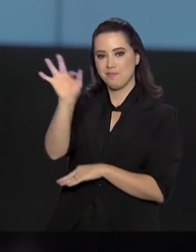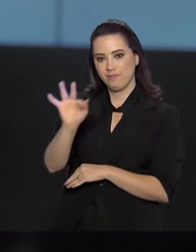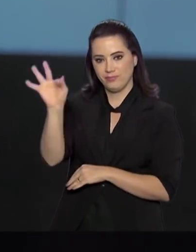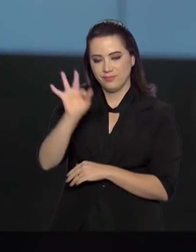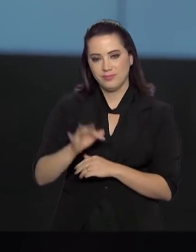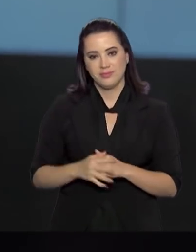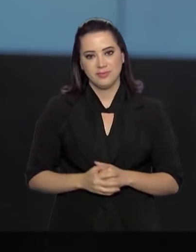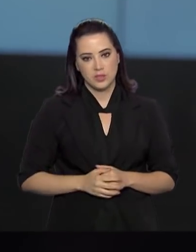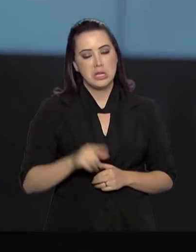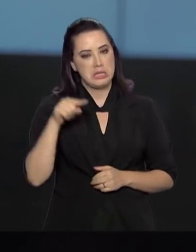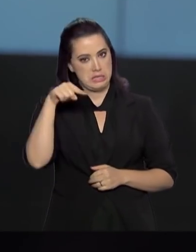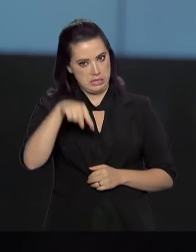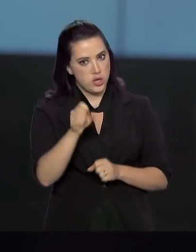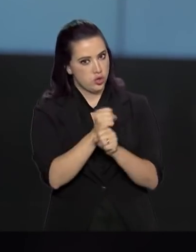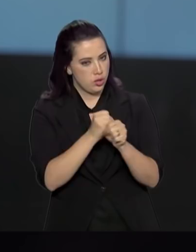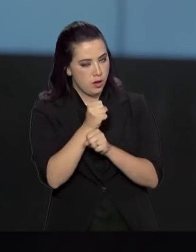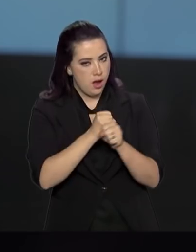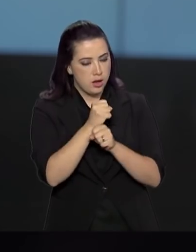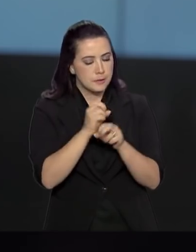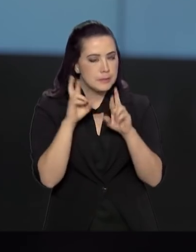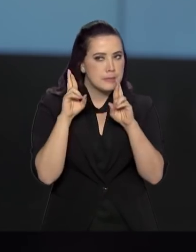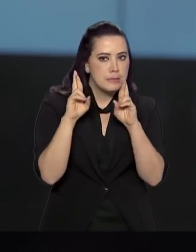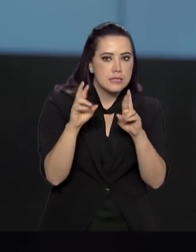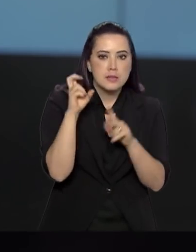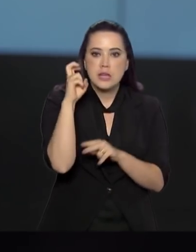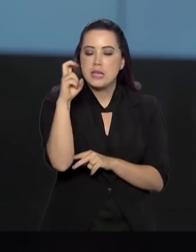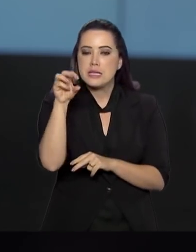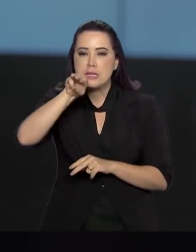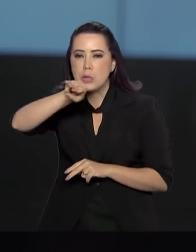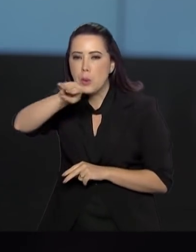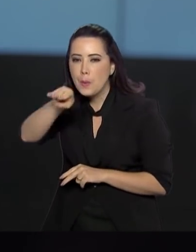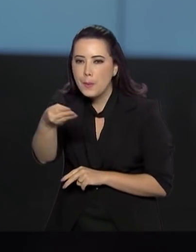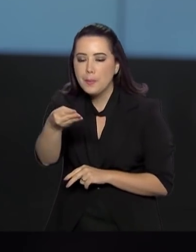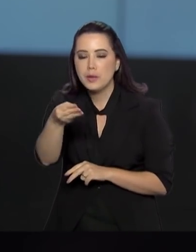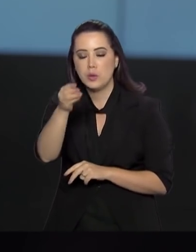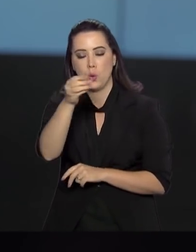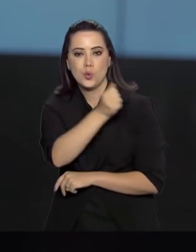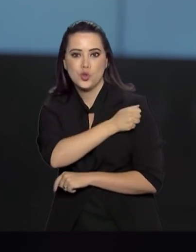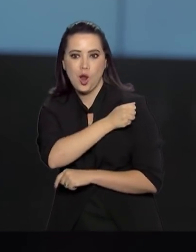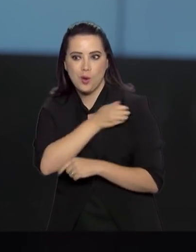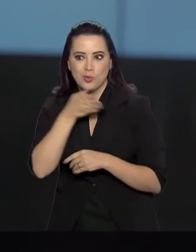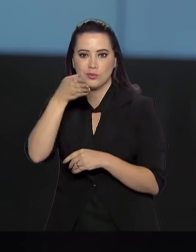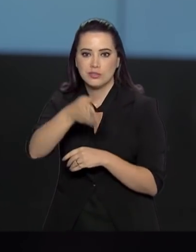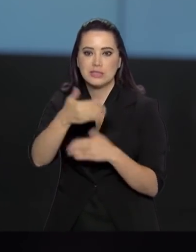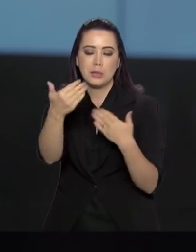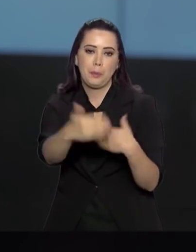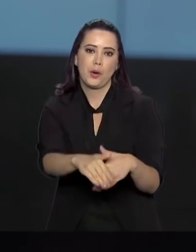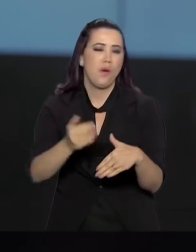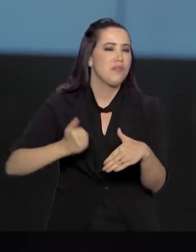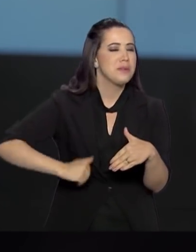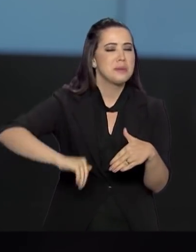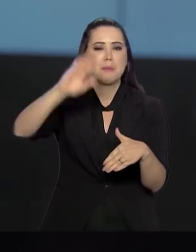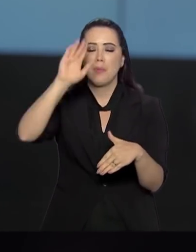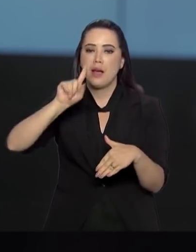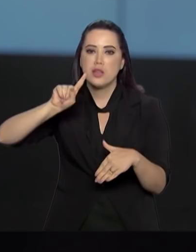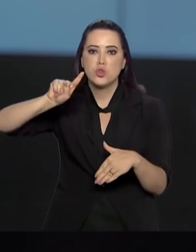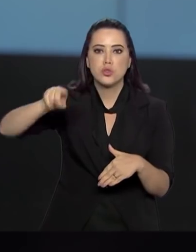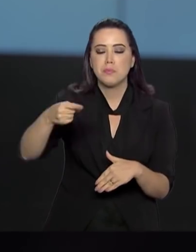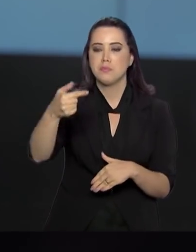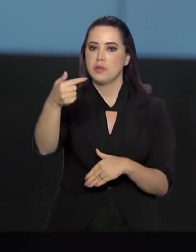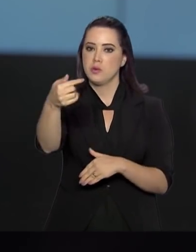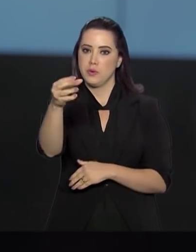superior. Nessa edição, são esperados 5 milhões de participantes em mais de 1.700